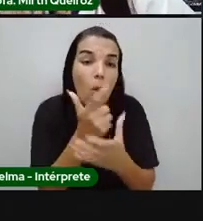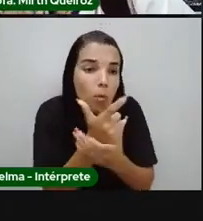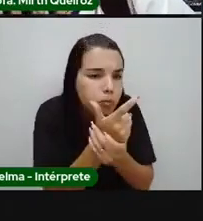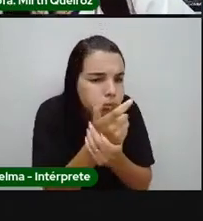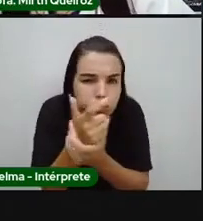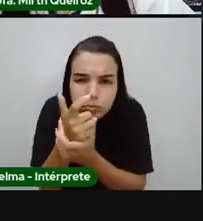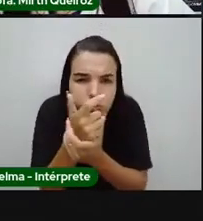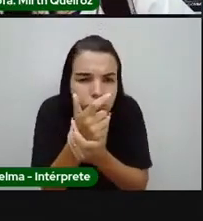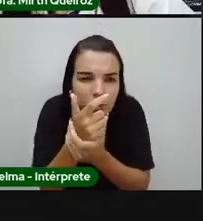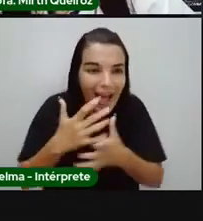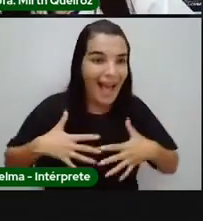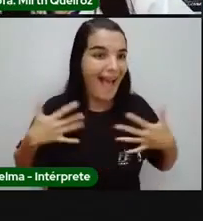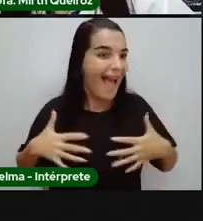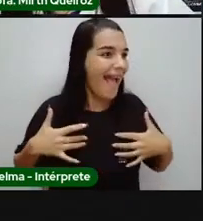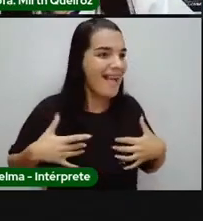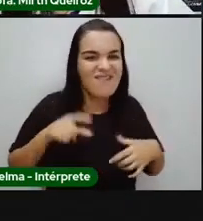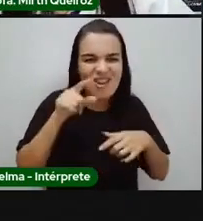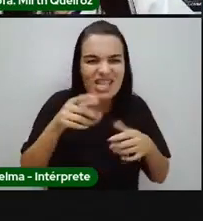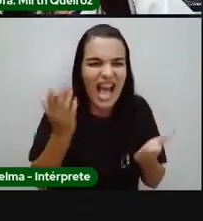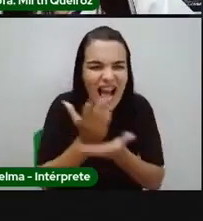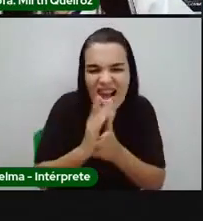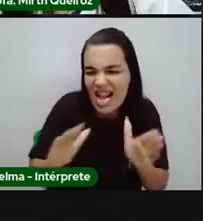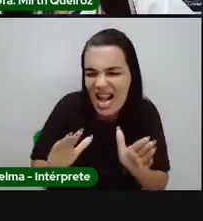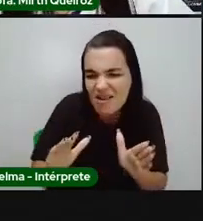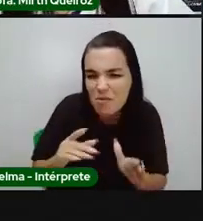Está frito o meu piupio.